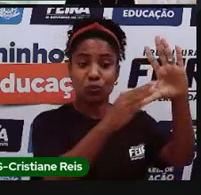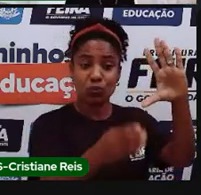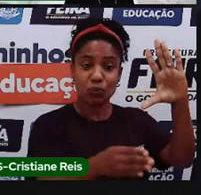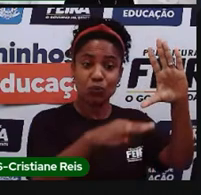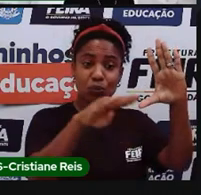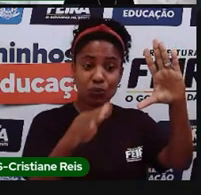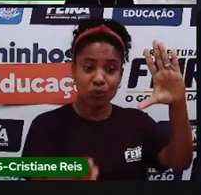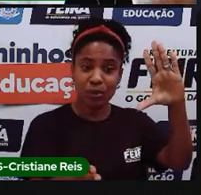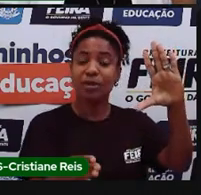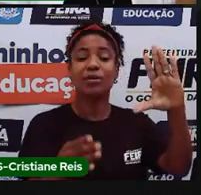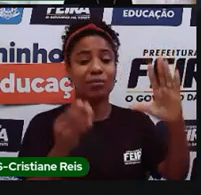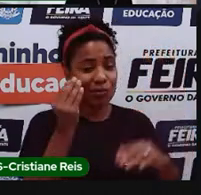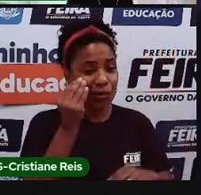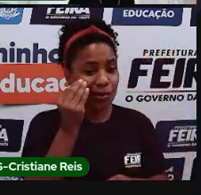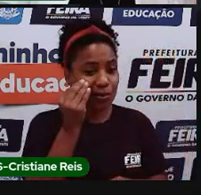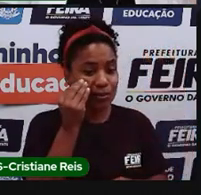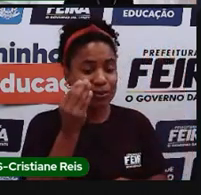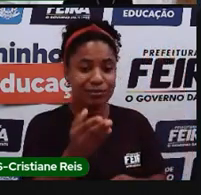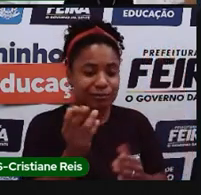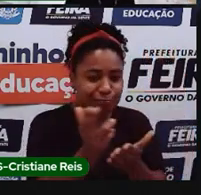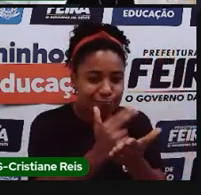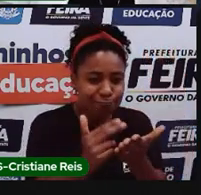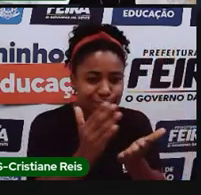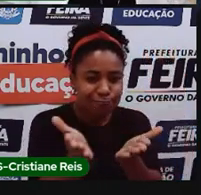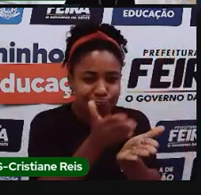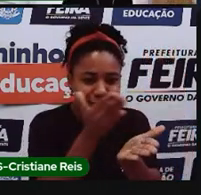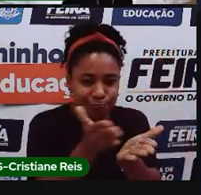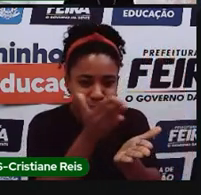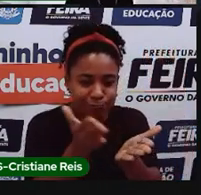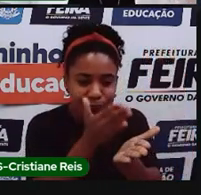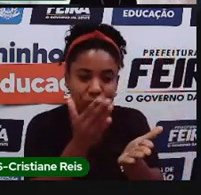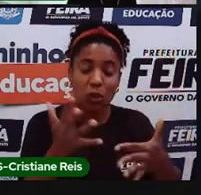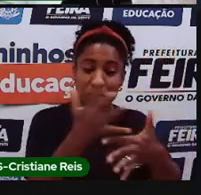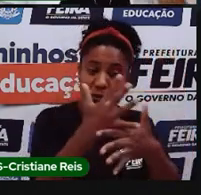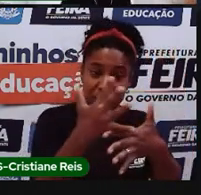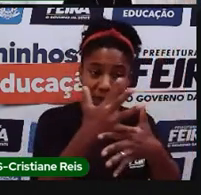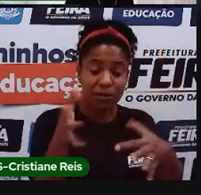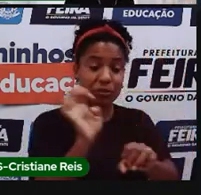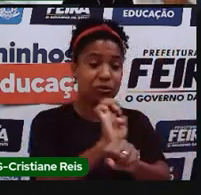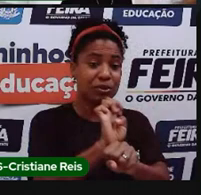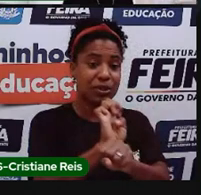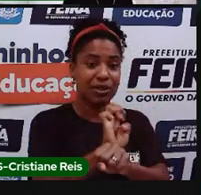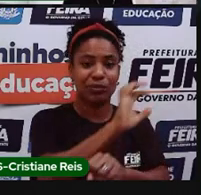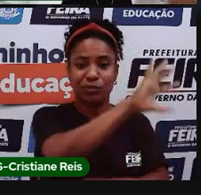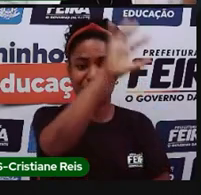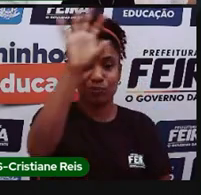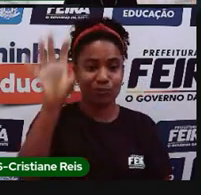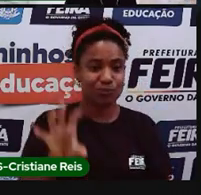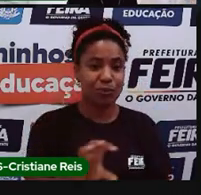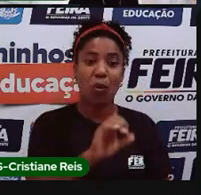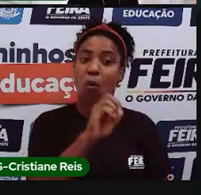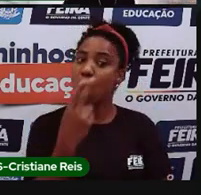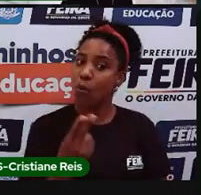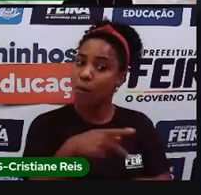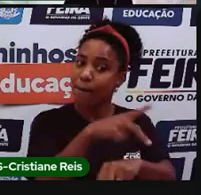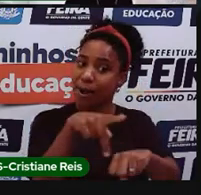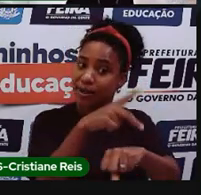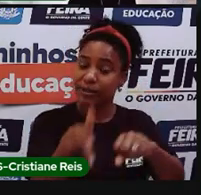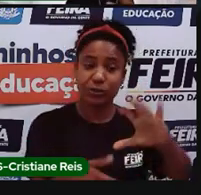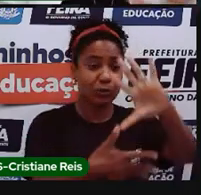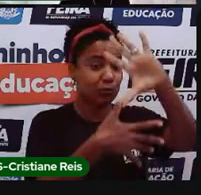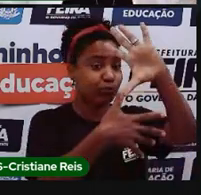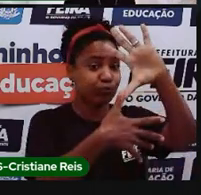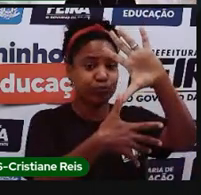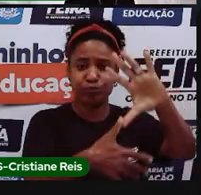né? É claro que tem também o recorte, pode ser uma cidade, pode ser um estado, uma região, um país, um continente, o